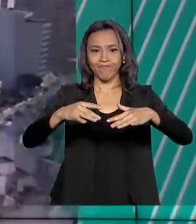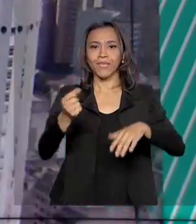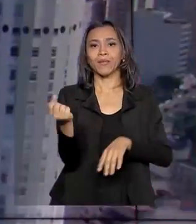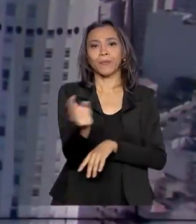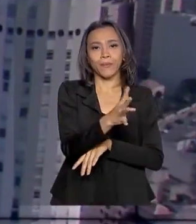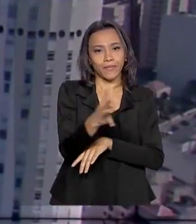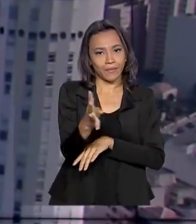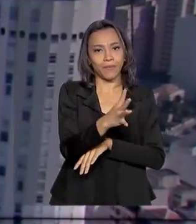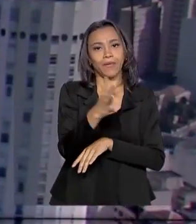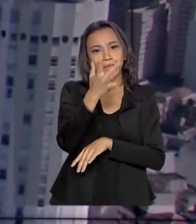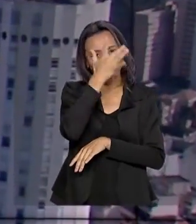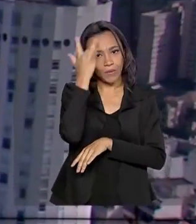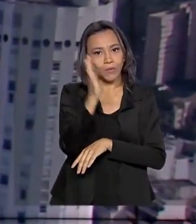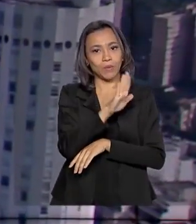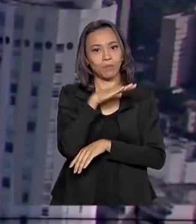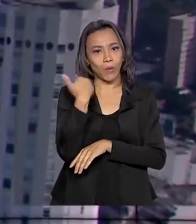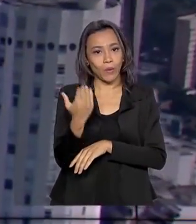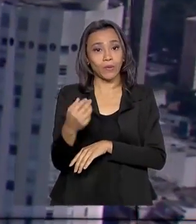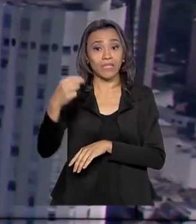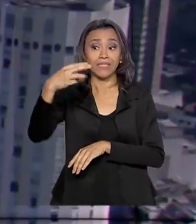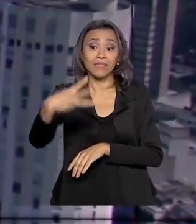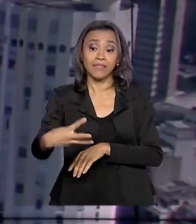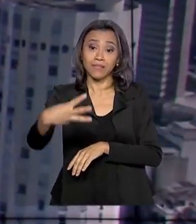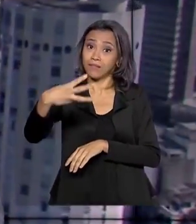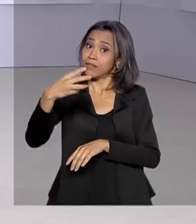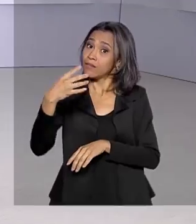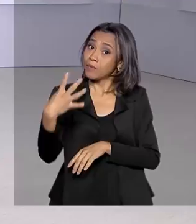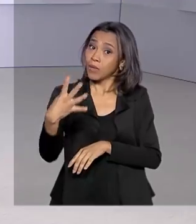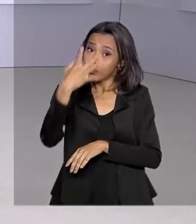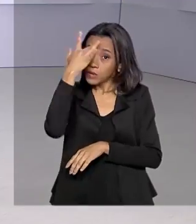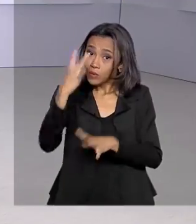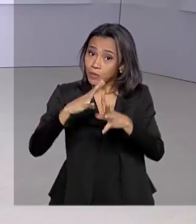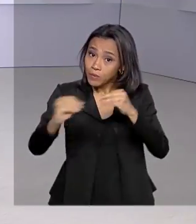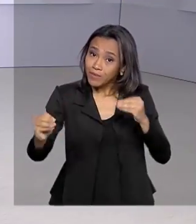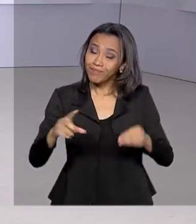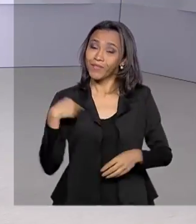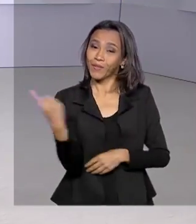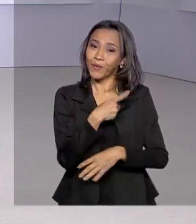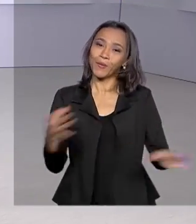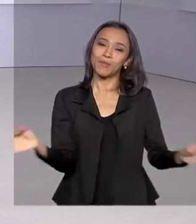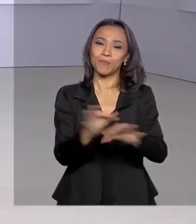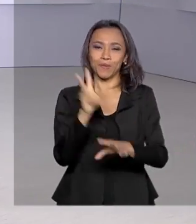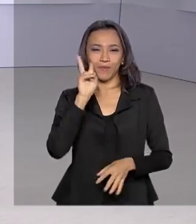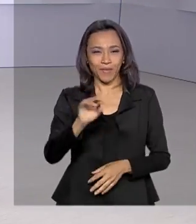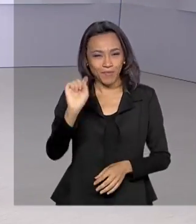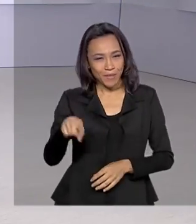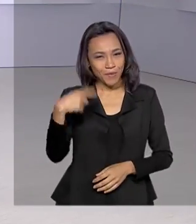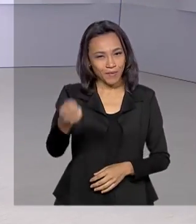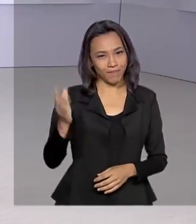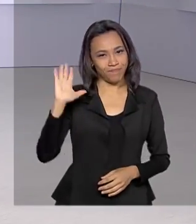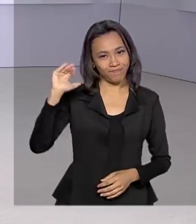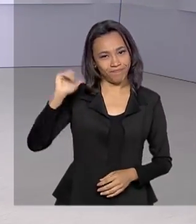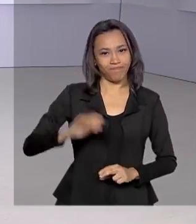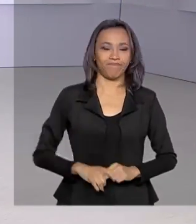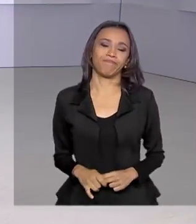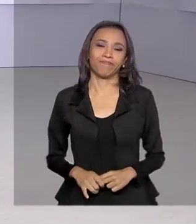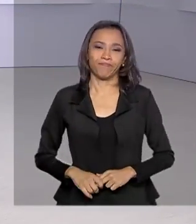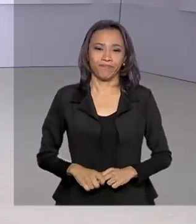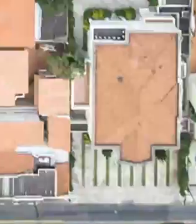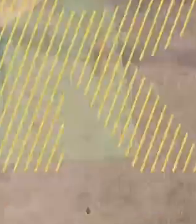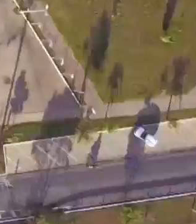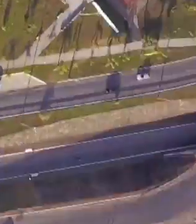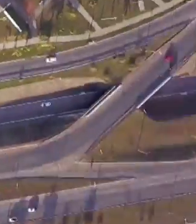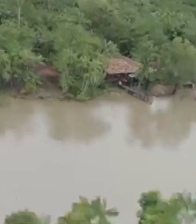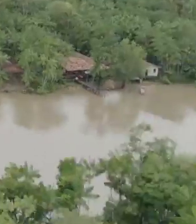mortos e 34 desaparecidos. A gente fica por aqui. Nos vemos na próxima edição. Até lá. Tchau.